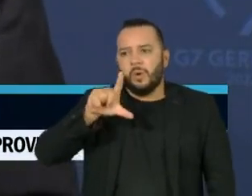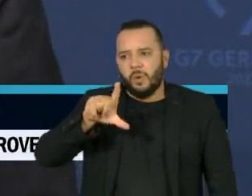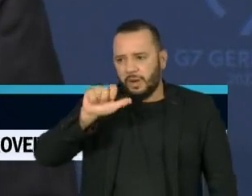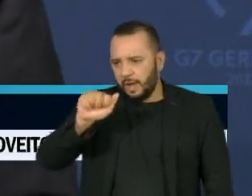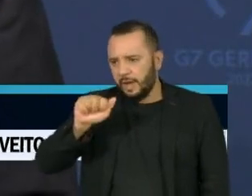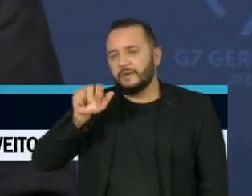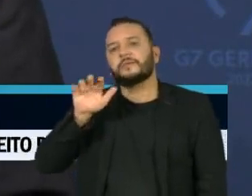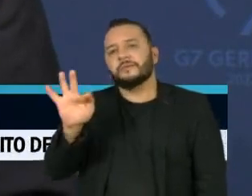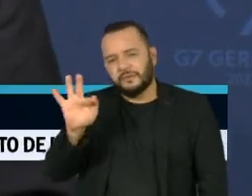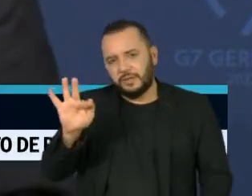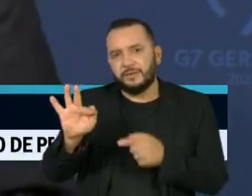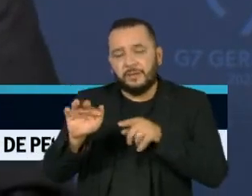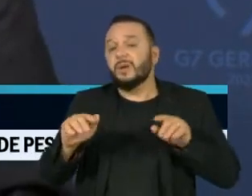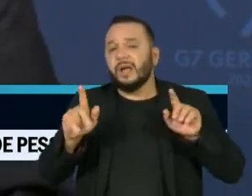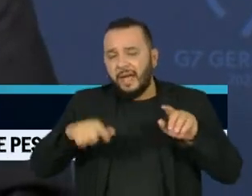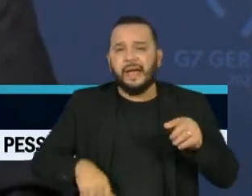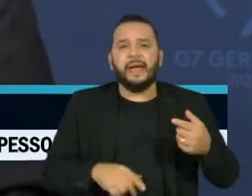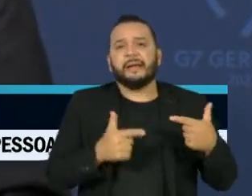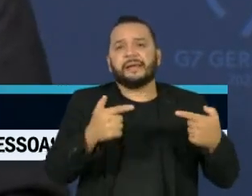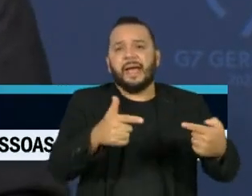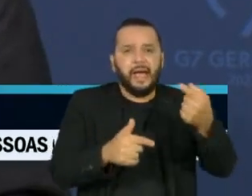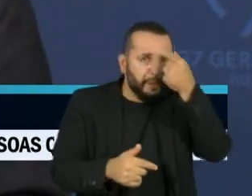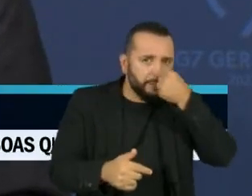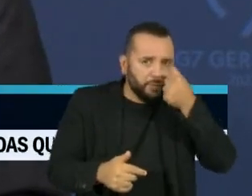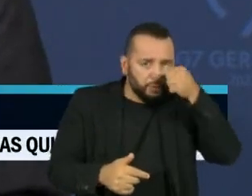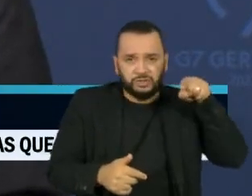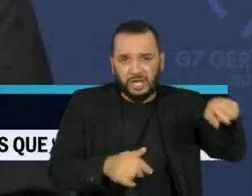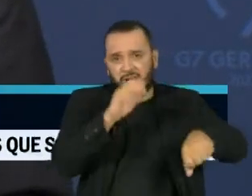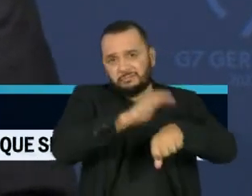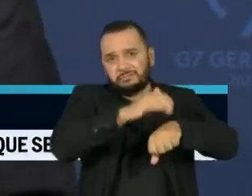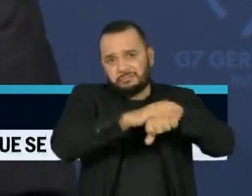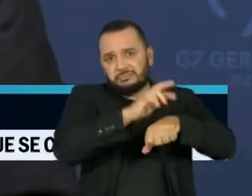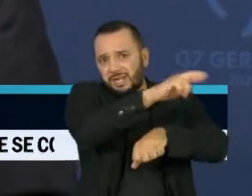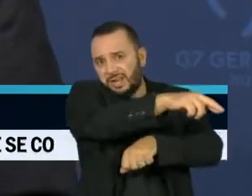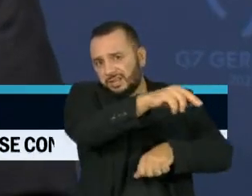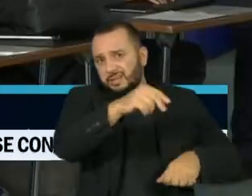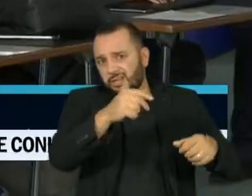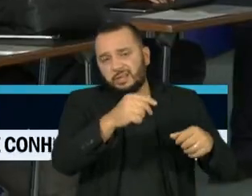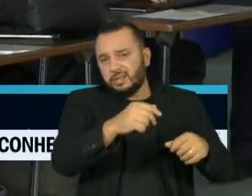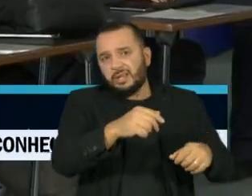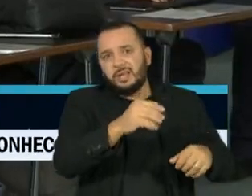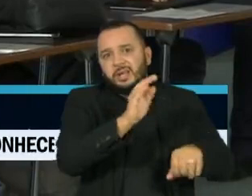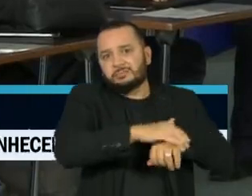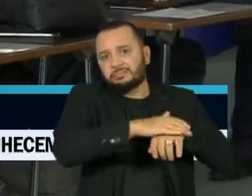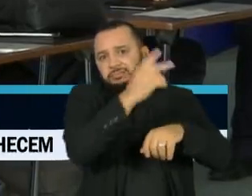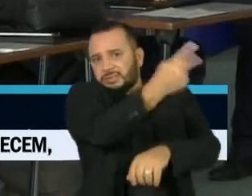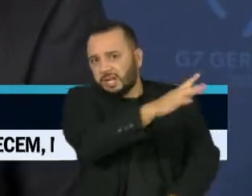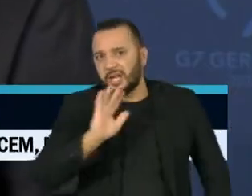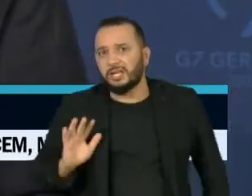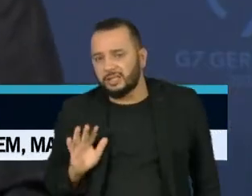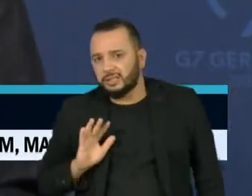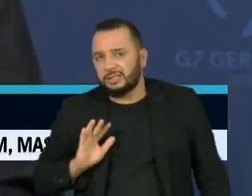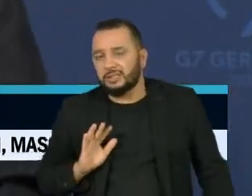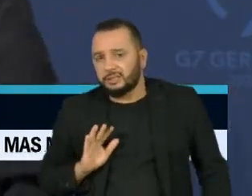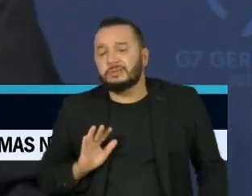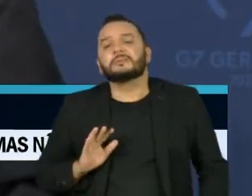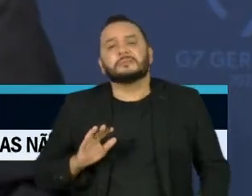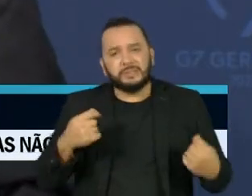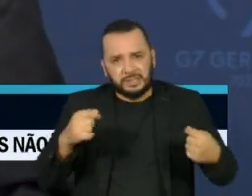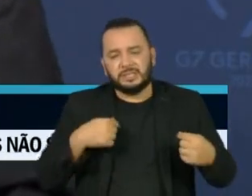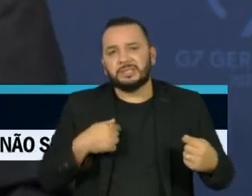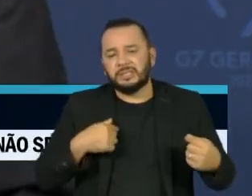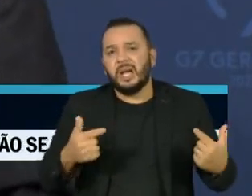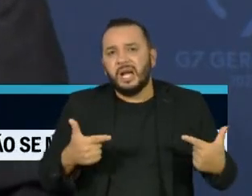presidente russo, Vladimir Putin, e que só ele será responsável por ela. Scholz alertou que é preciso garantir que essa